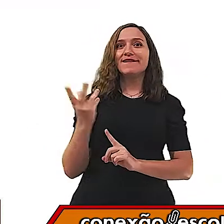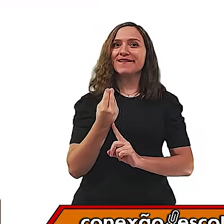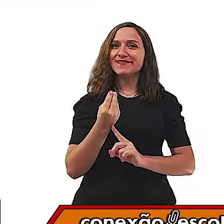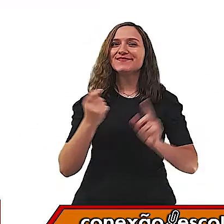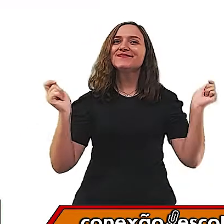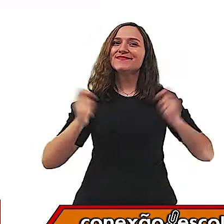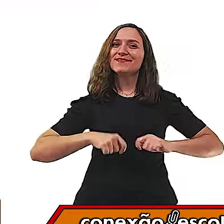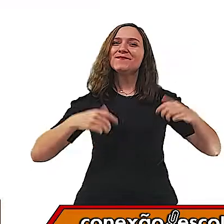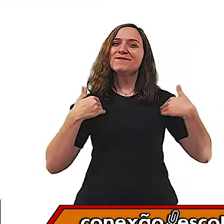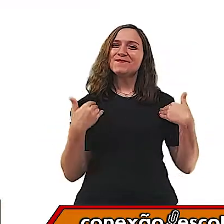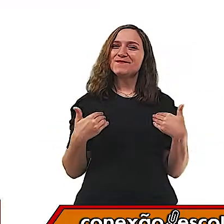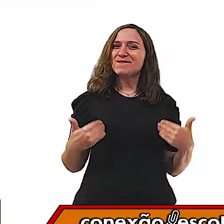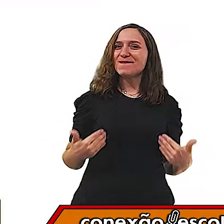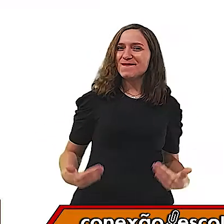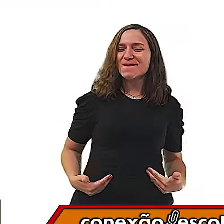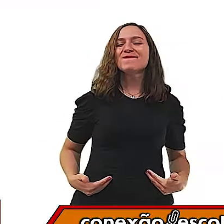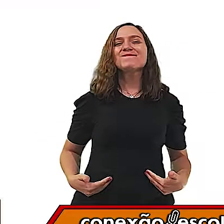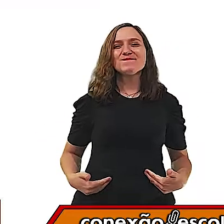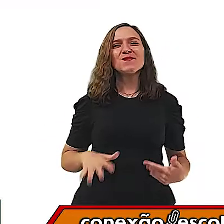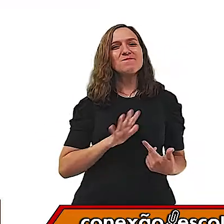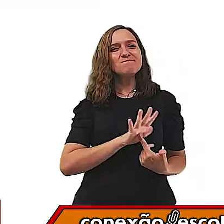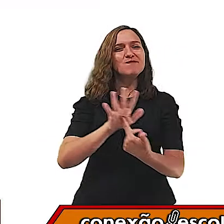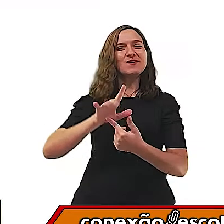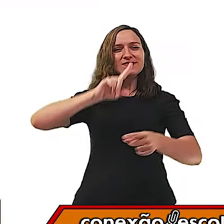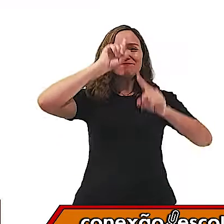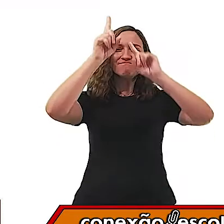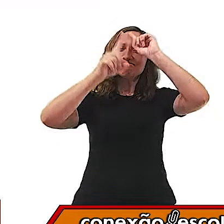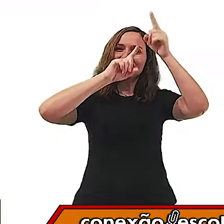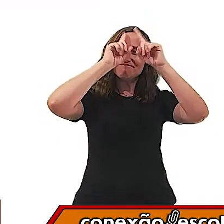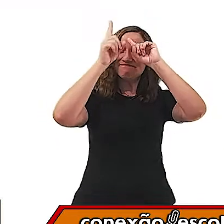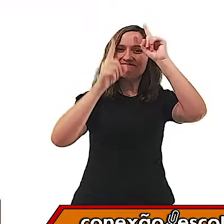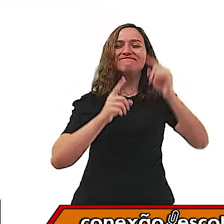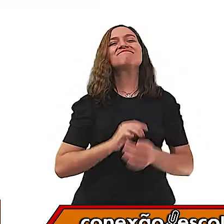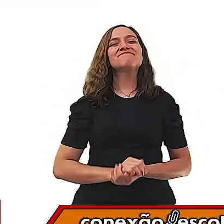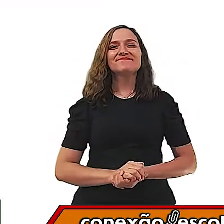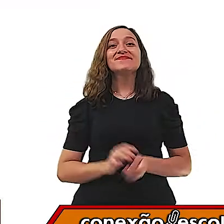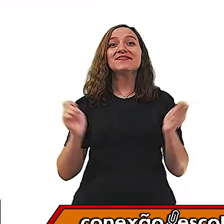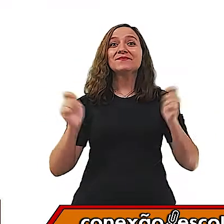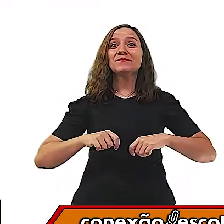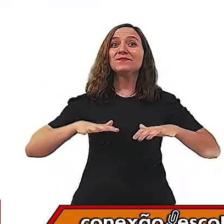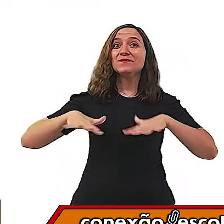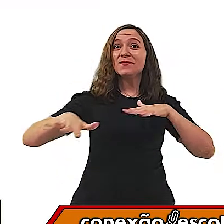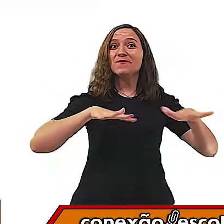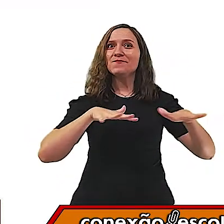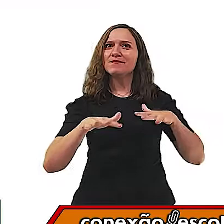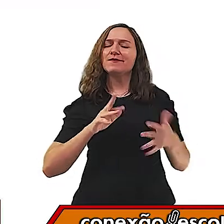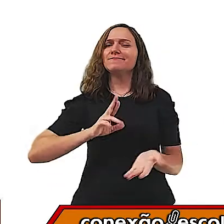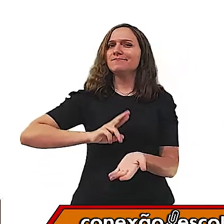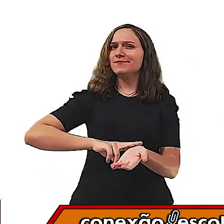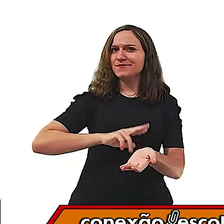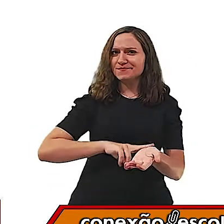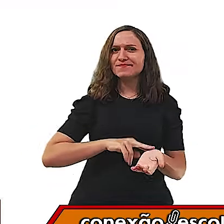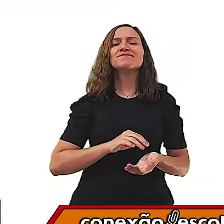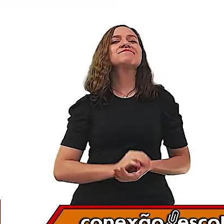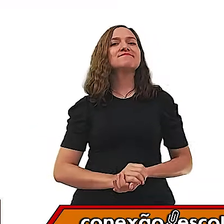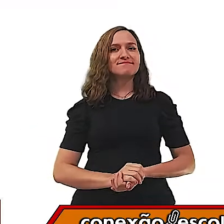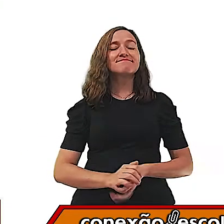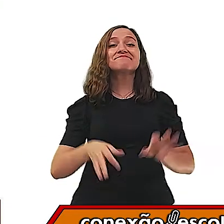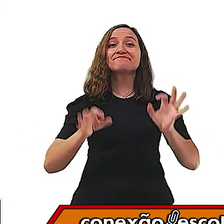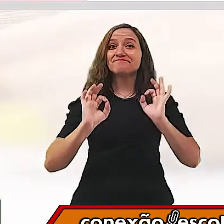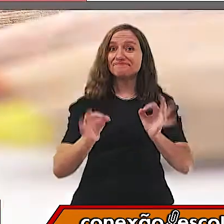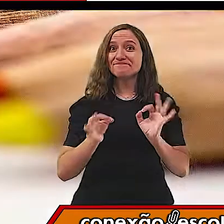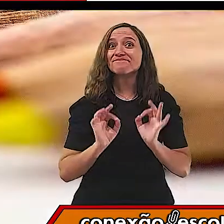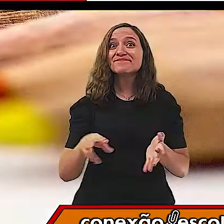utiliza o corpo como instrumento criativo, realizando movimentos ritmados. Isso